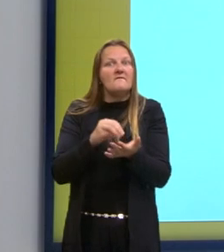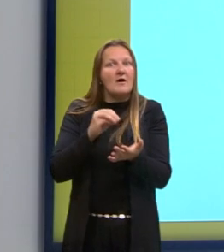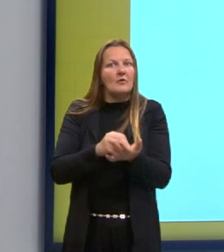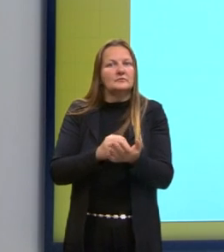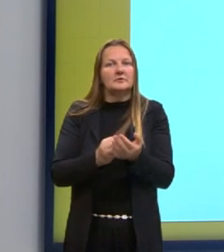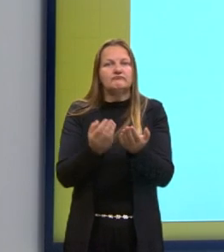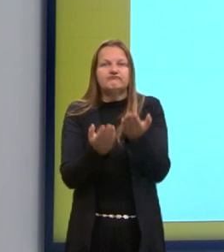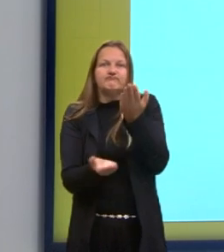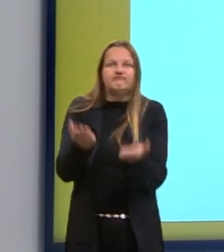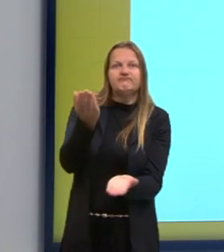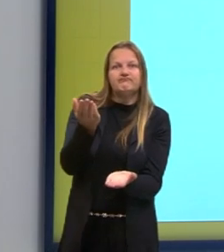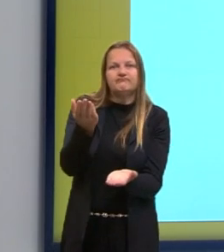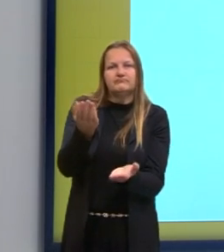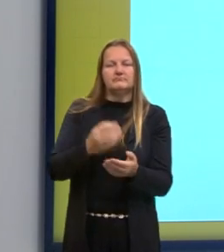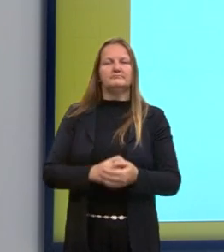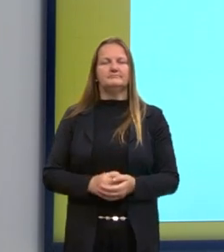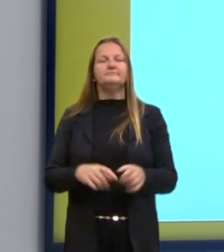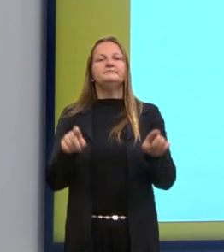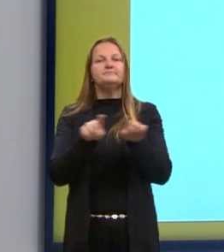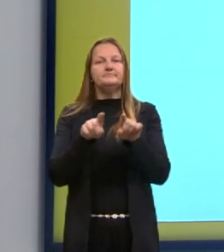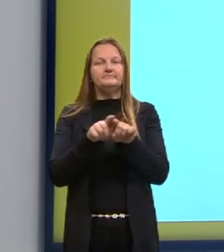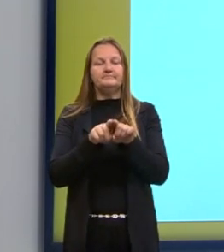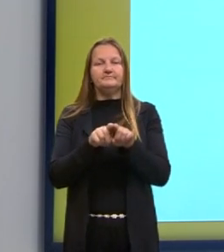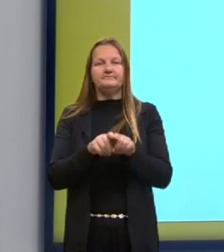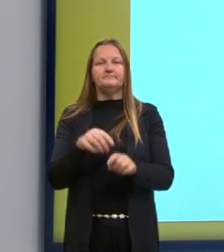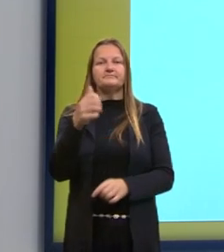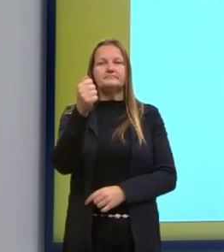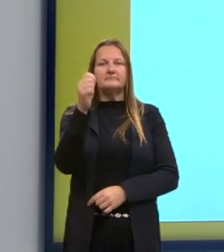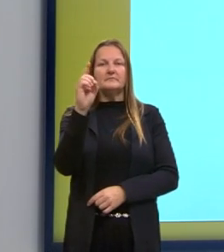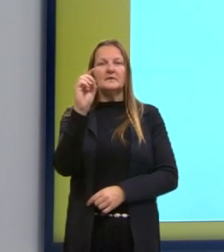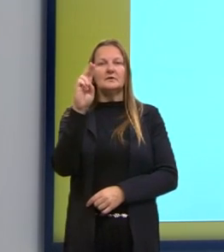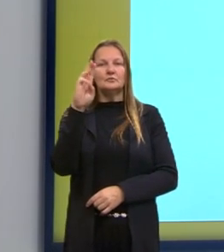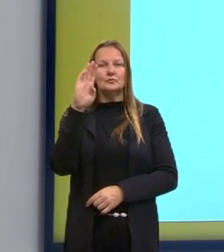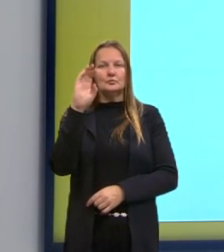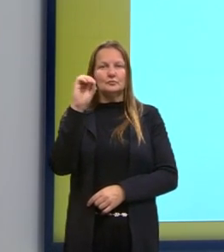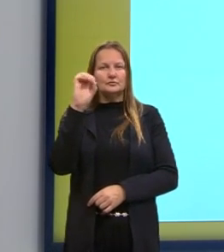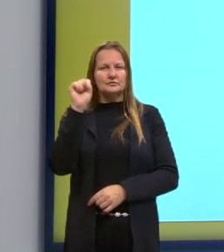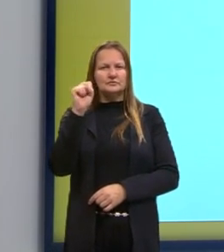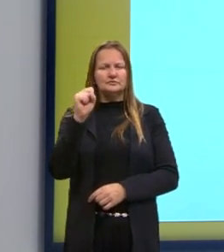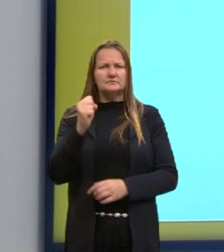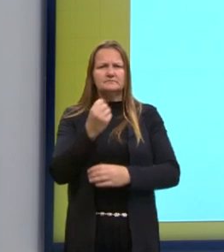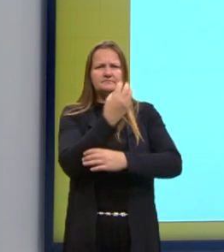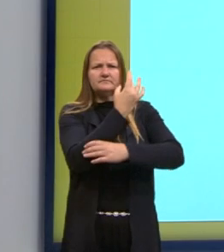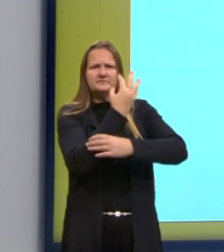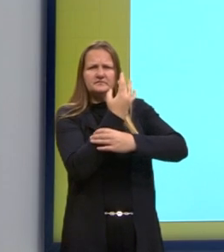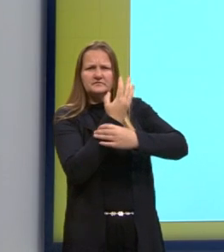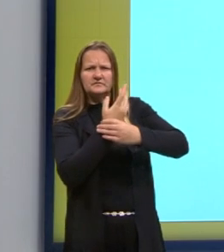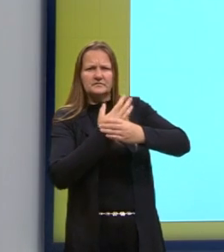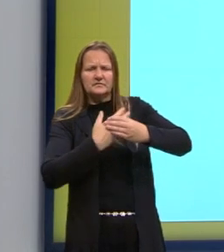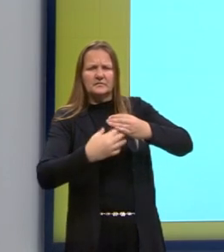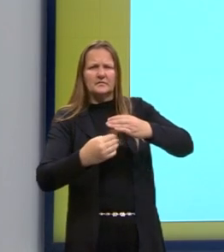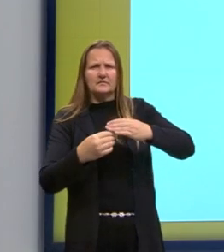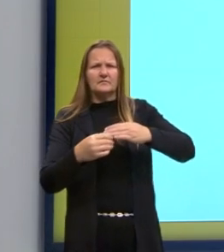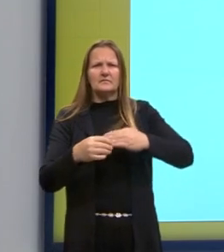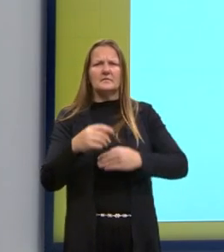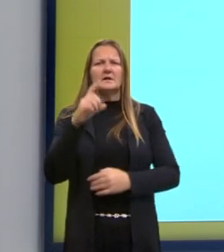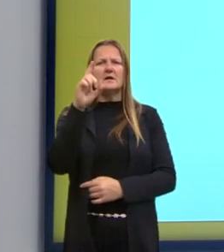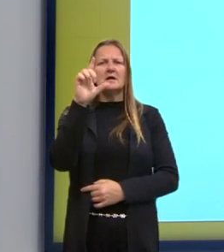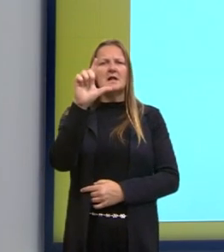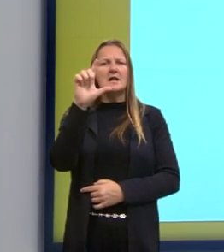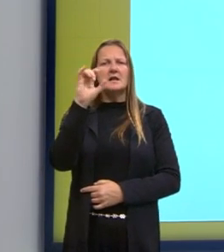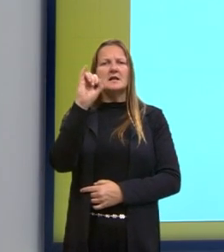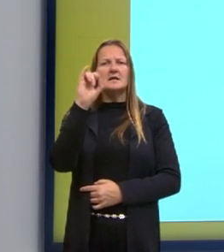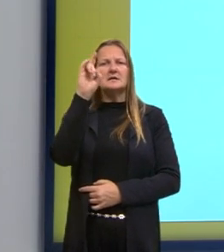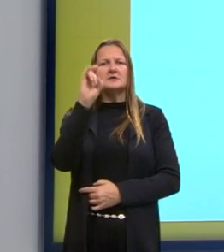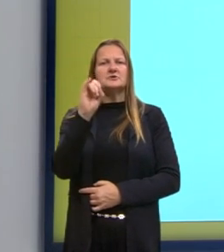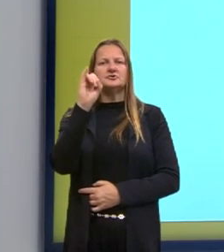O escoamento também agrícola de adubos fosfatados faz com que haja uma listiviação, né? Aqui a gente pode